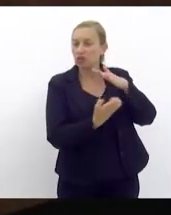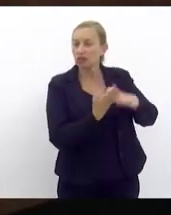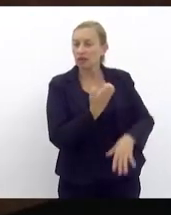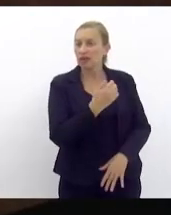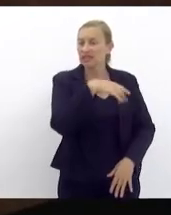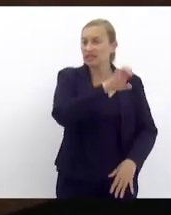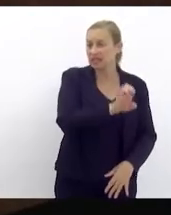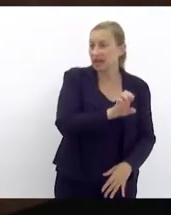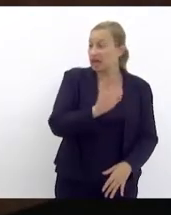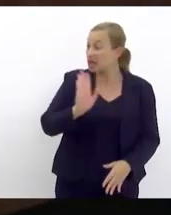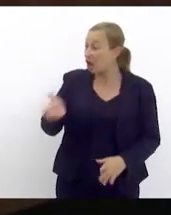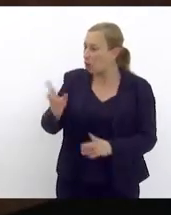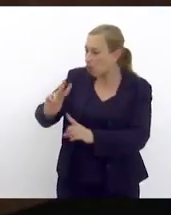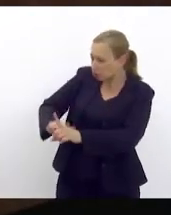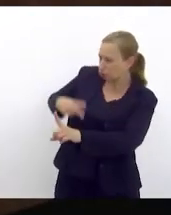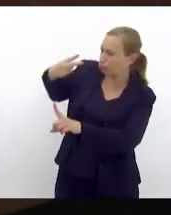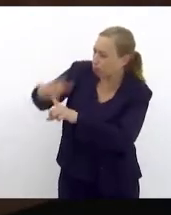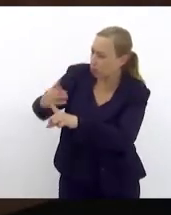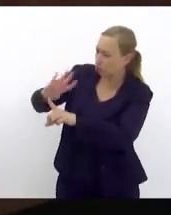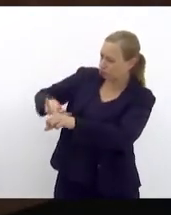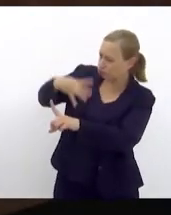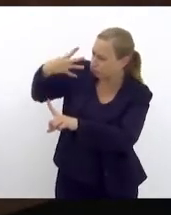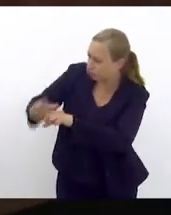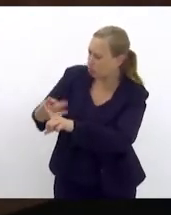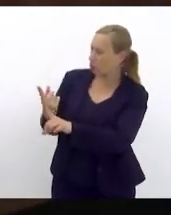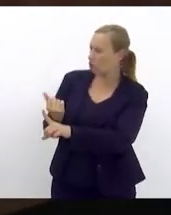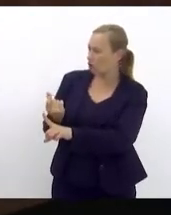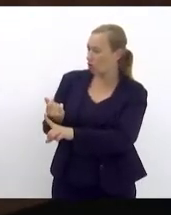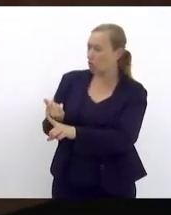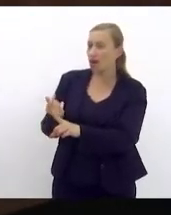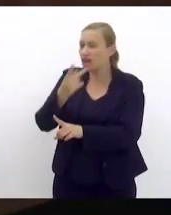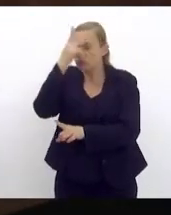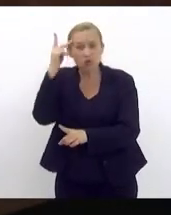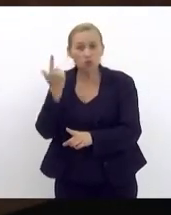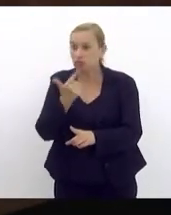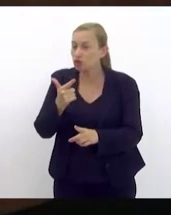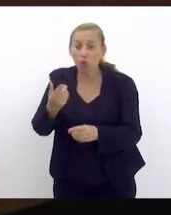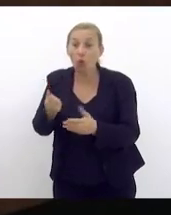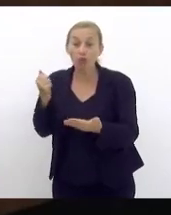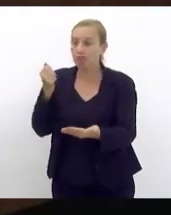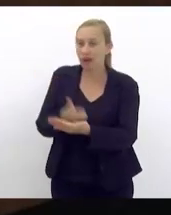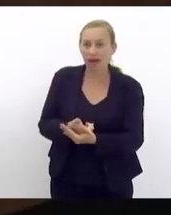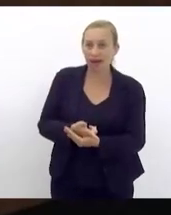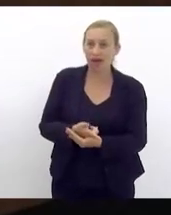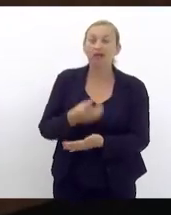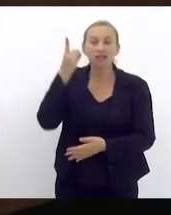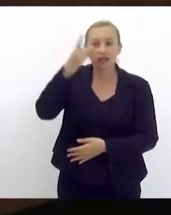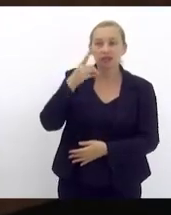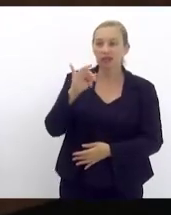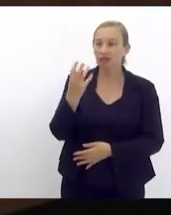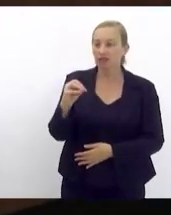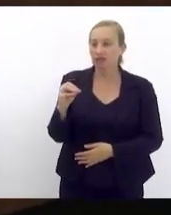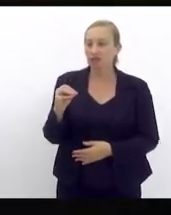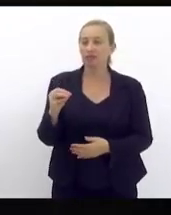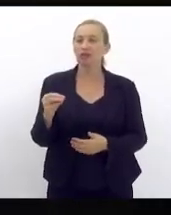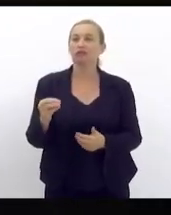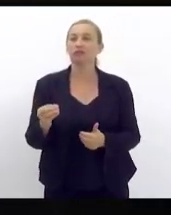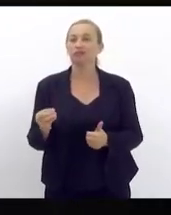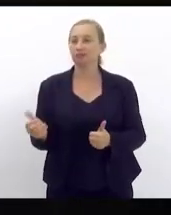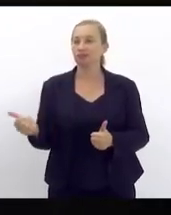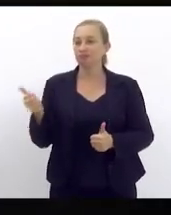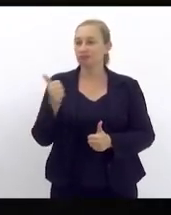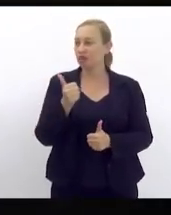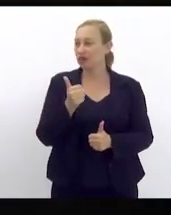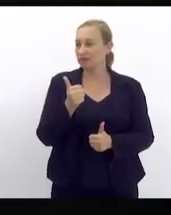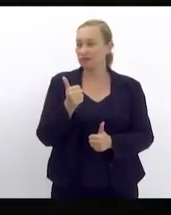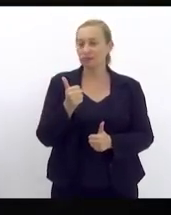triplicou quadriplicou e as pessoas não tem condições com péssimo serviço deputado Filipinho essa é a questão da rede de esgoto vossa excelência colocou é